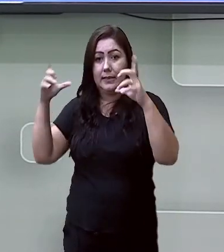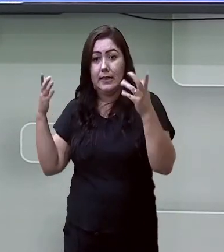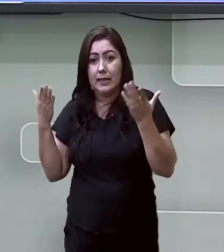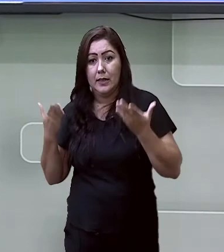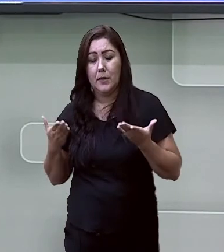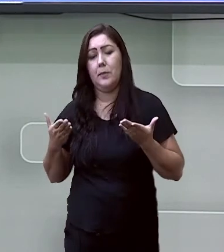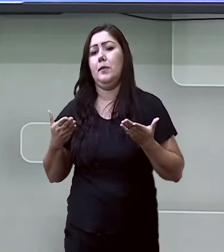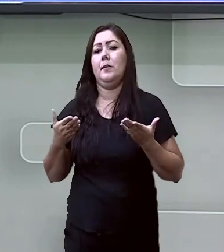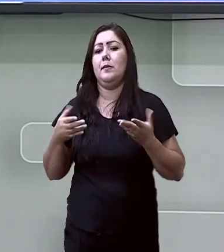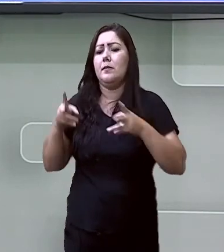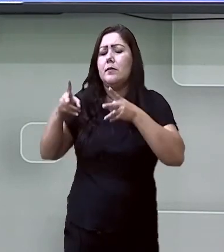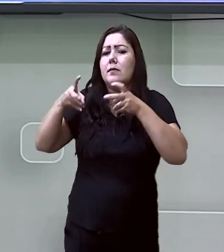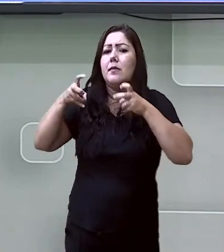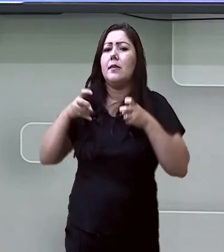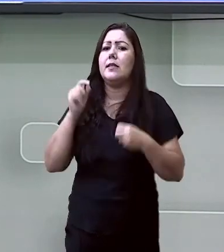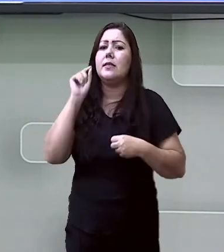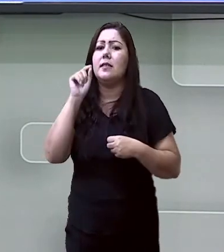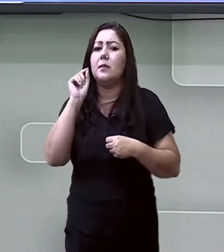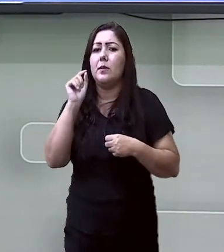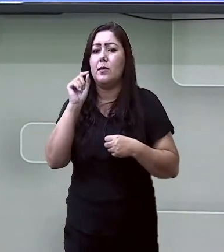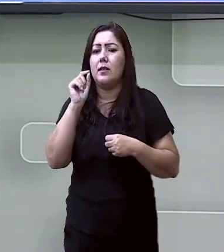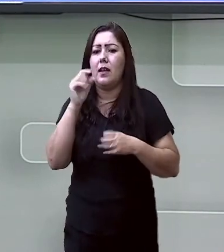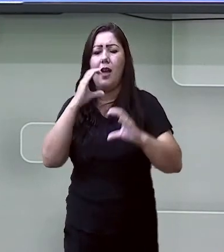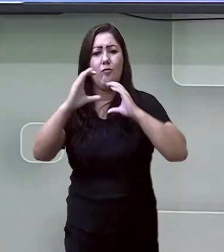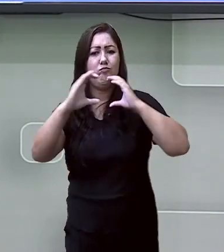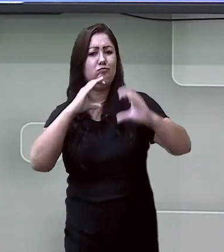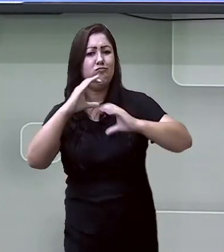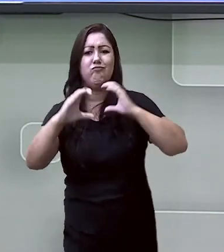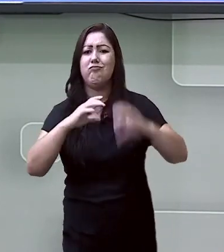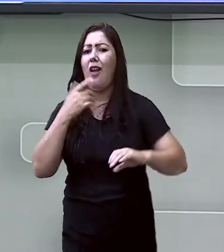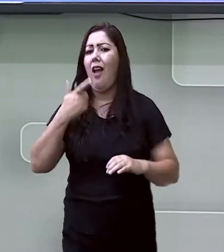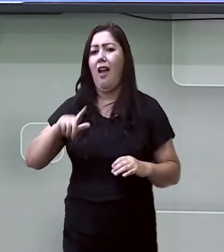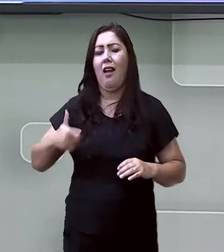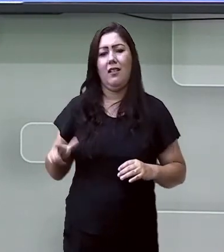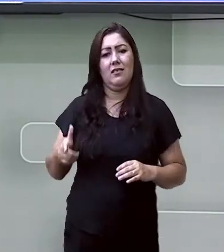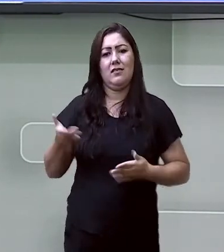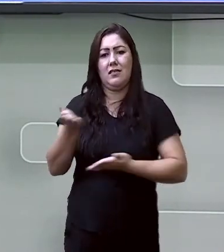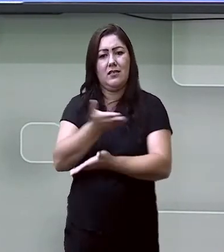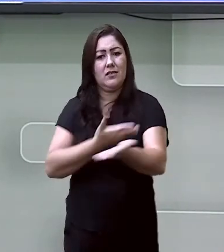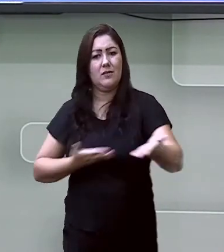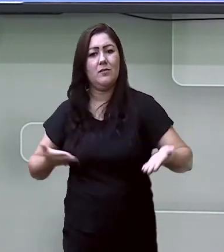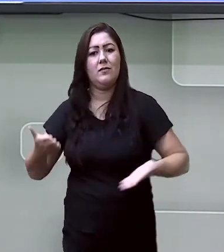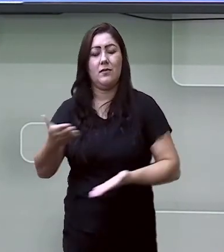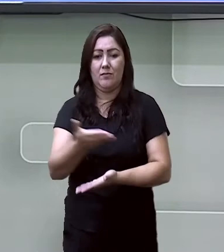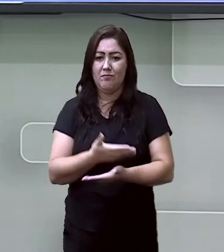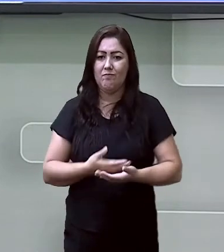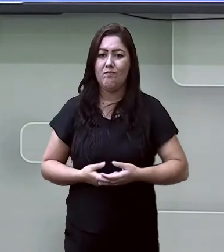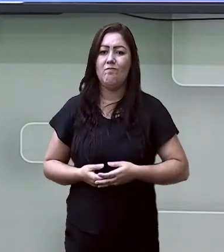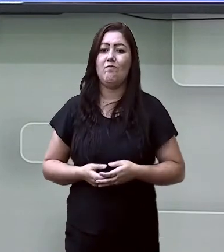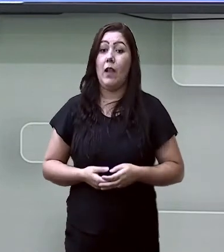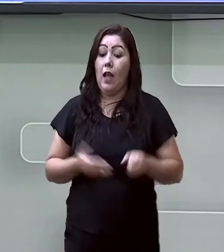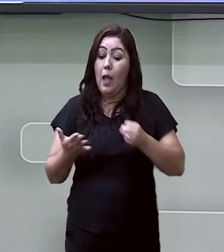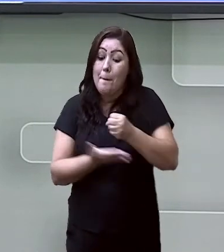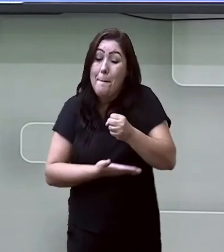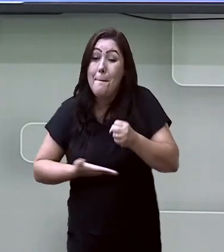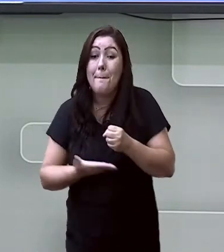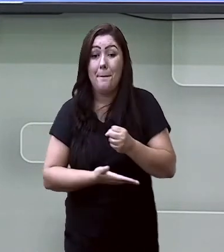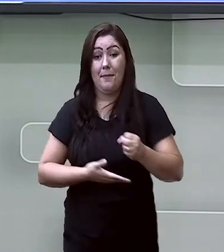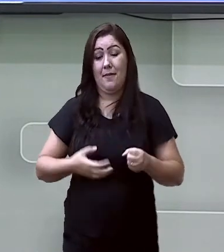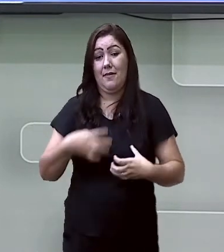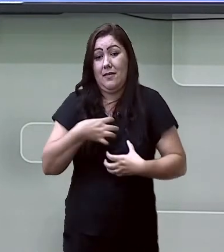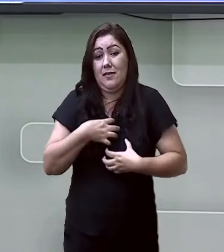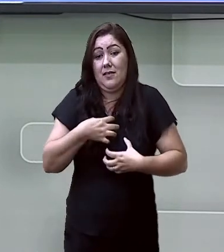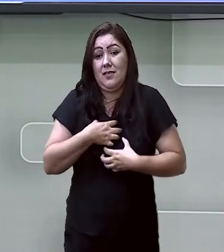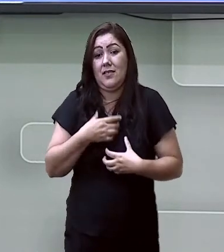pouca intenção comunicativa e de interação com o outro. Isso é a base dos sintomas do autismo.